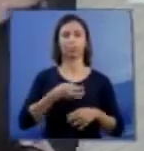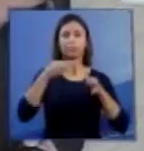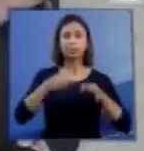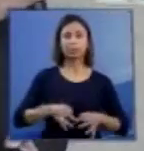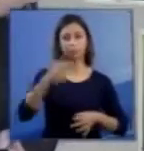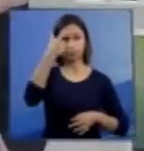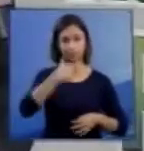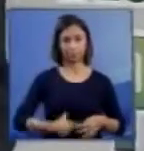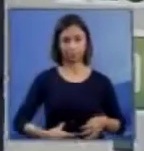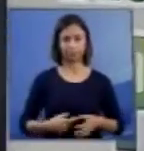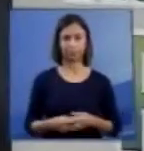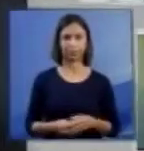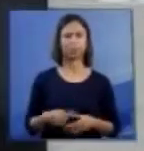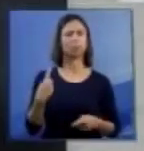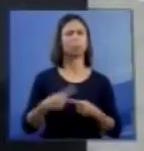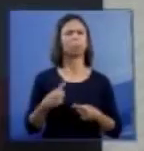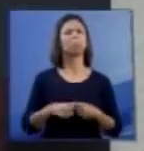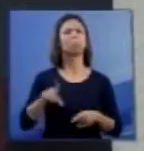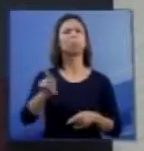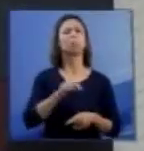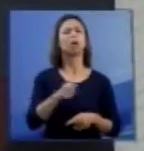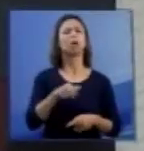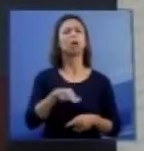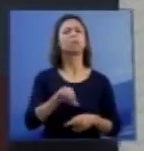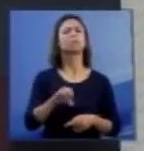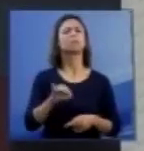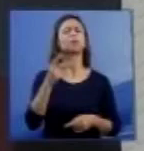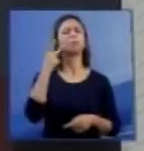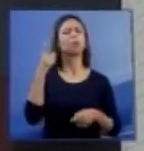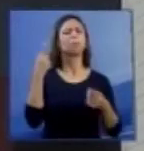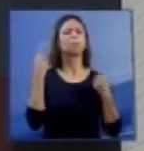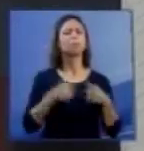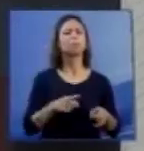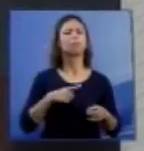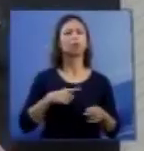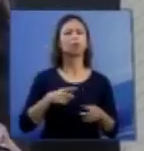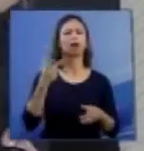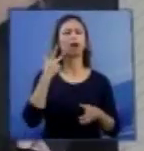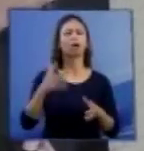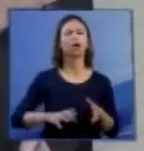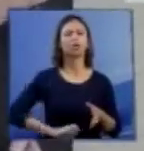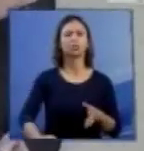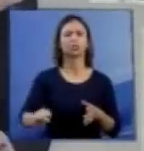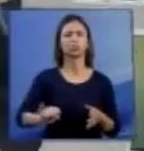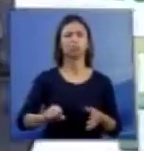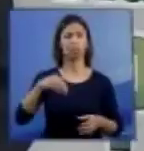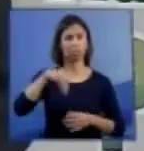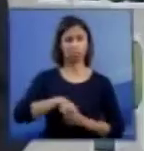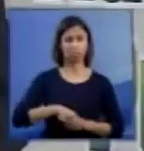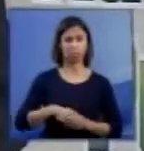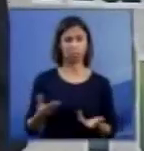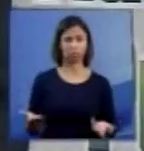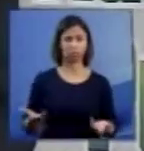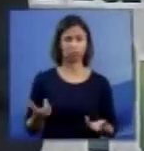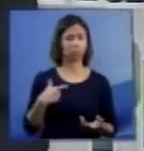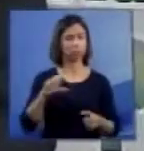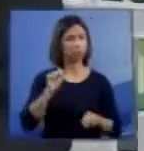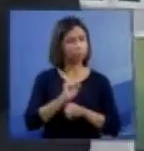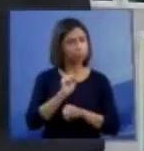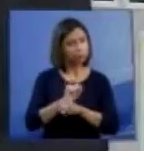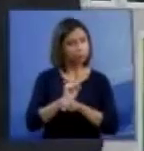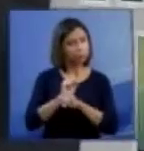Por que foi escolhida a anencefalia para provocar-se a antecipação da morte, ainda no ventre materno, não se esperando o